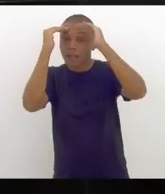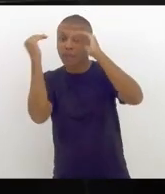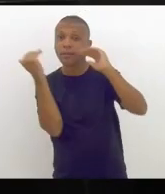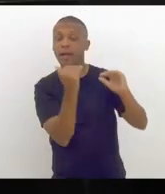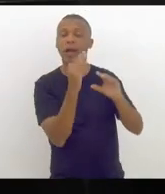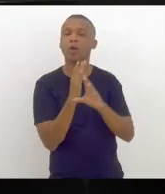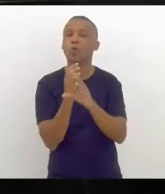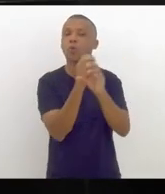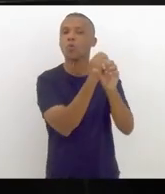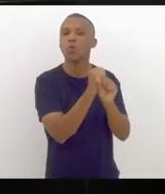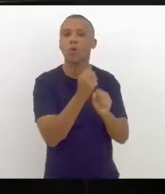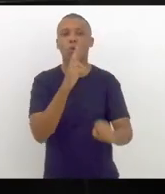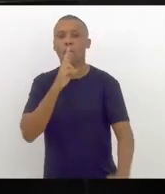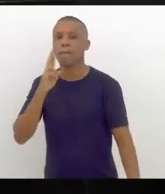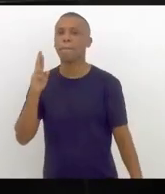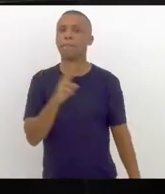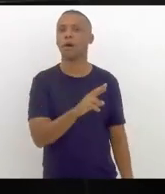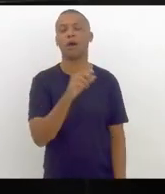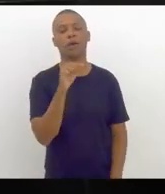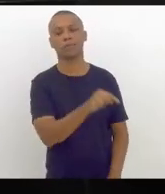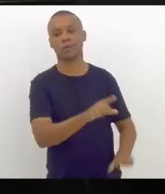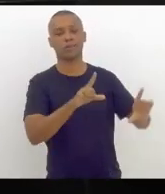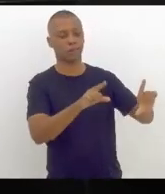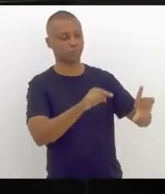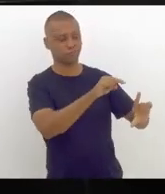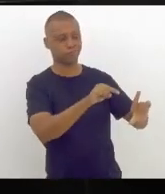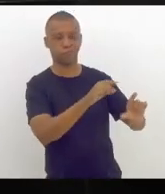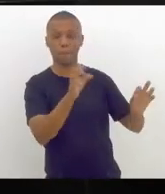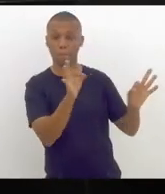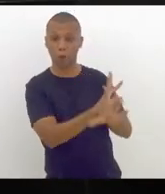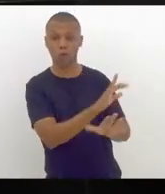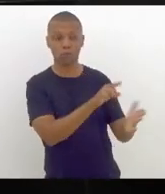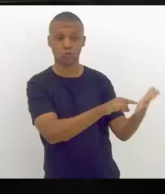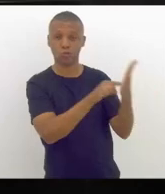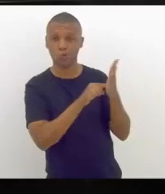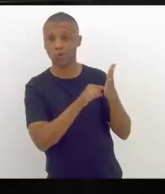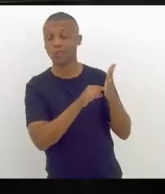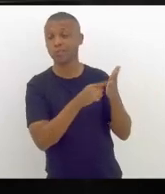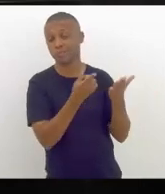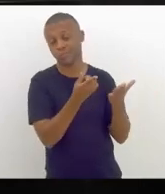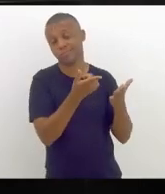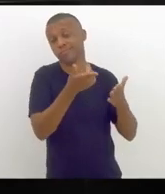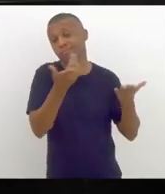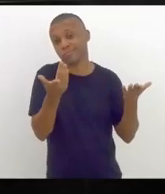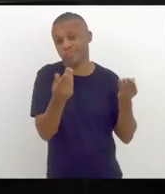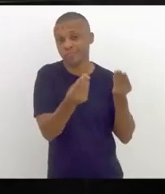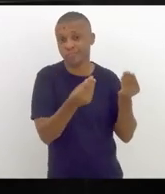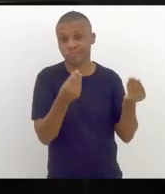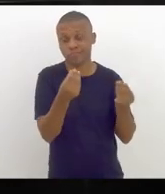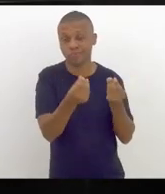urnas que se manifestou na sua maioria relativa do